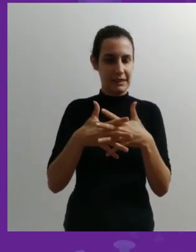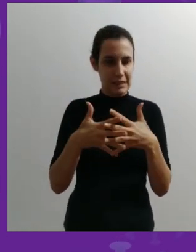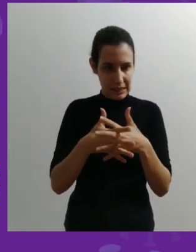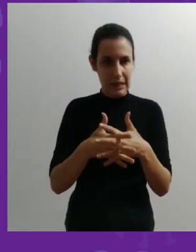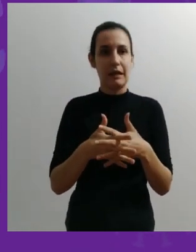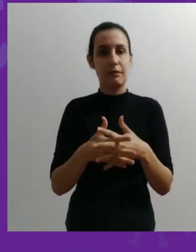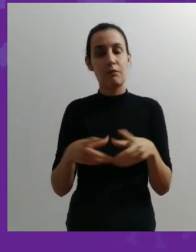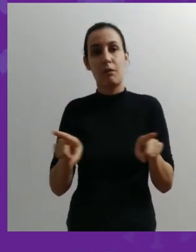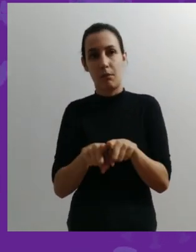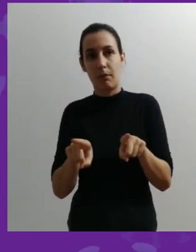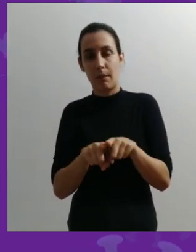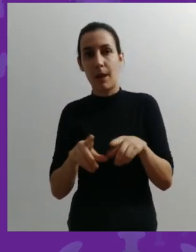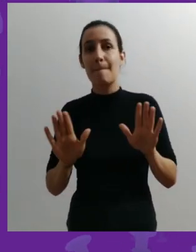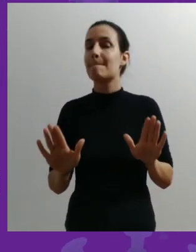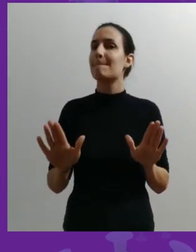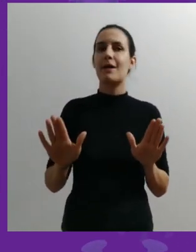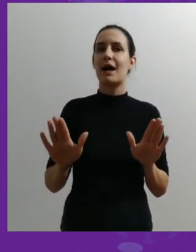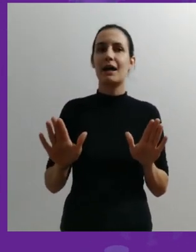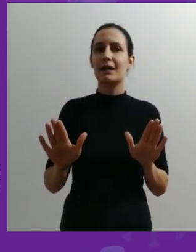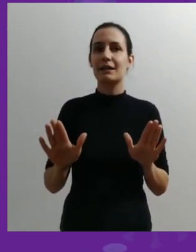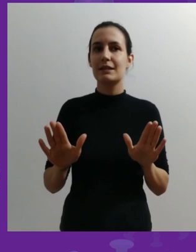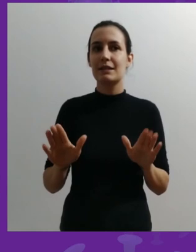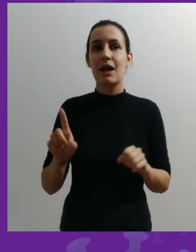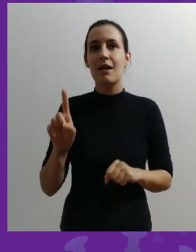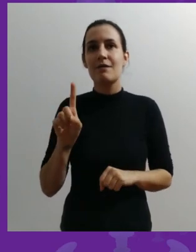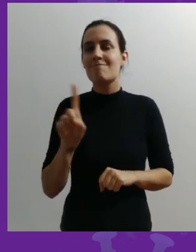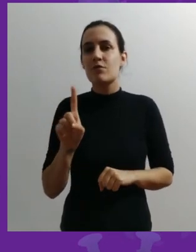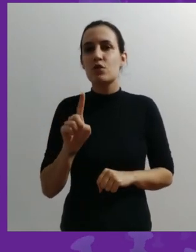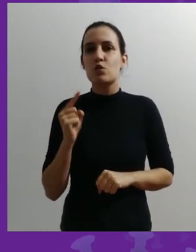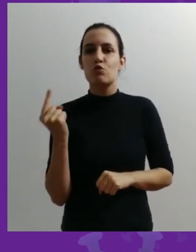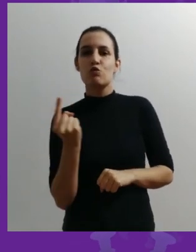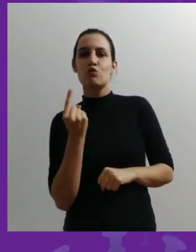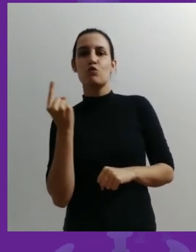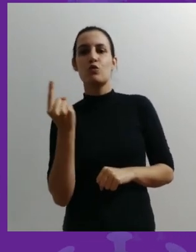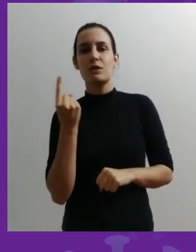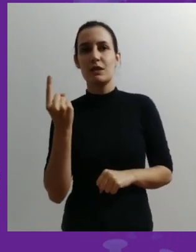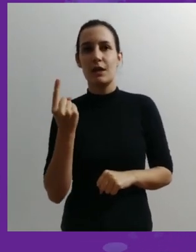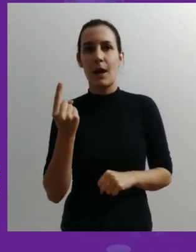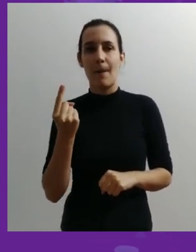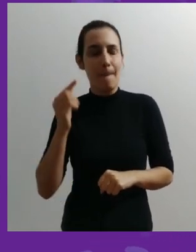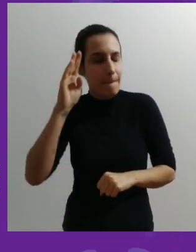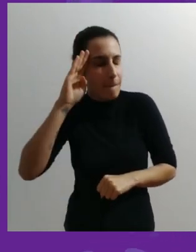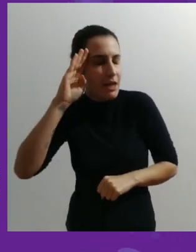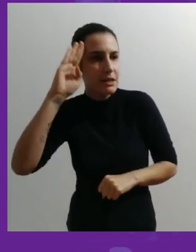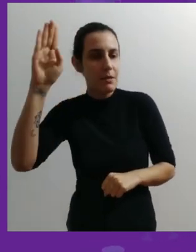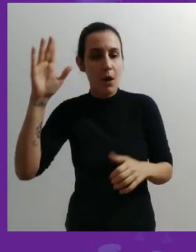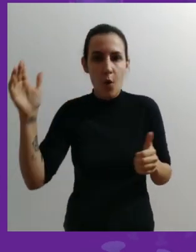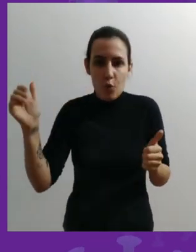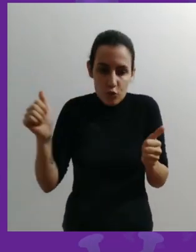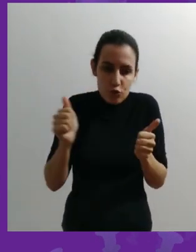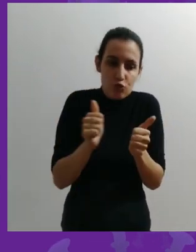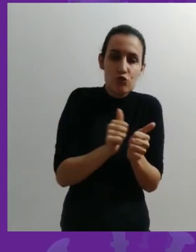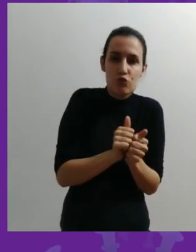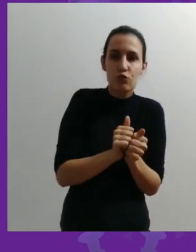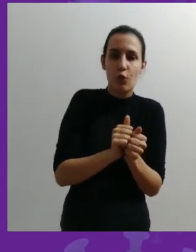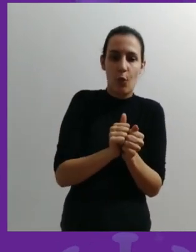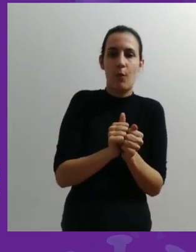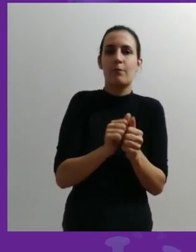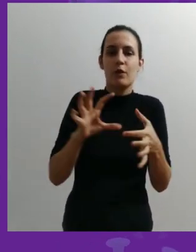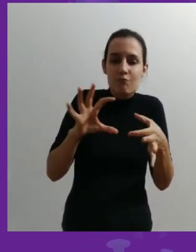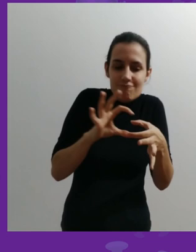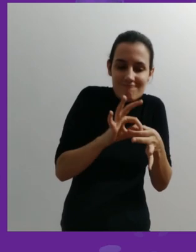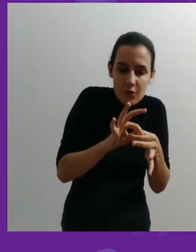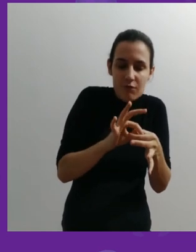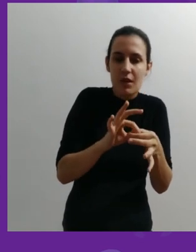sinais e sintomas respiratórios, mas ela não cursa sozinha. Ela cursa principalmente junto com uma síndrome